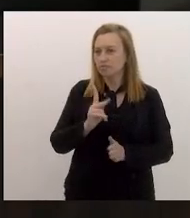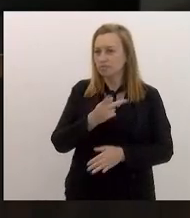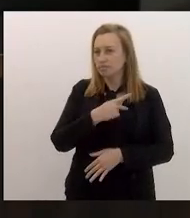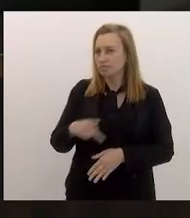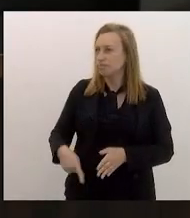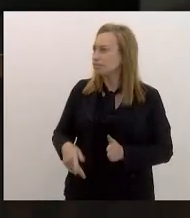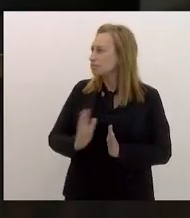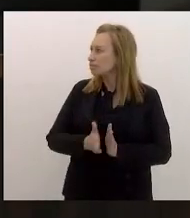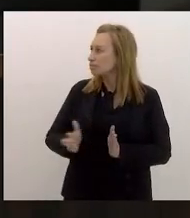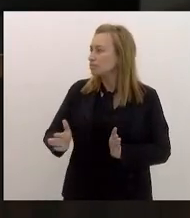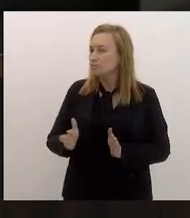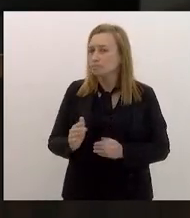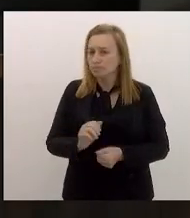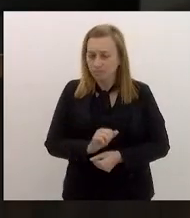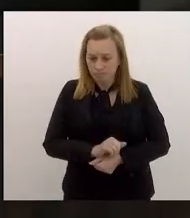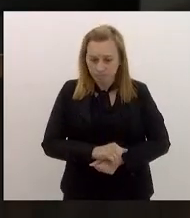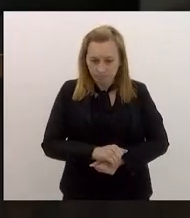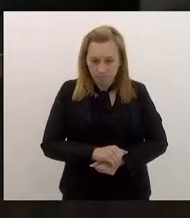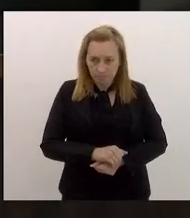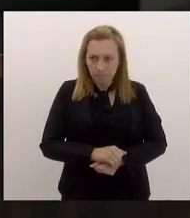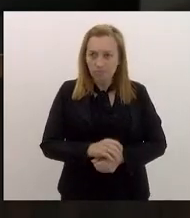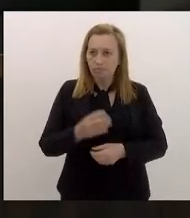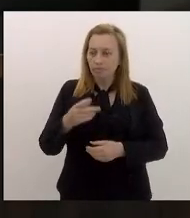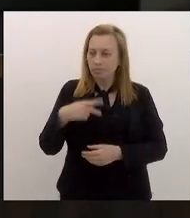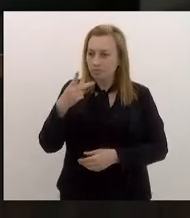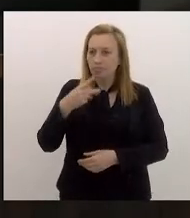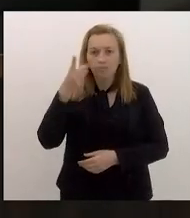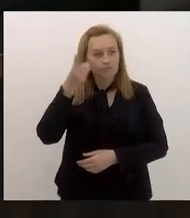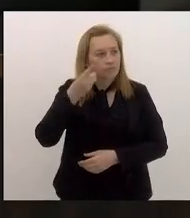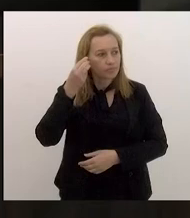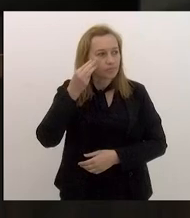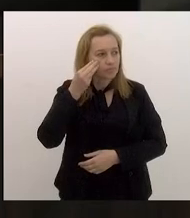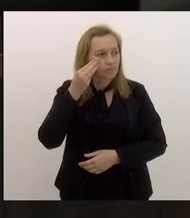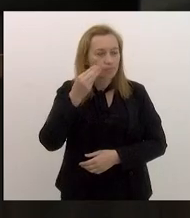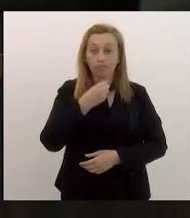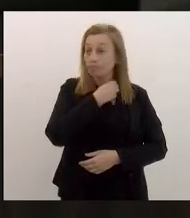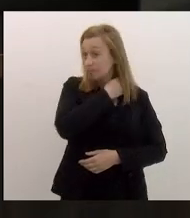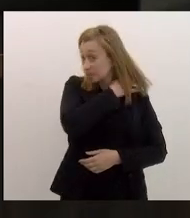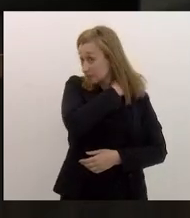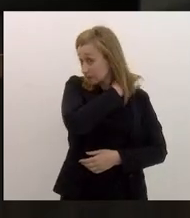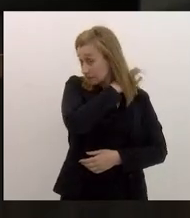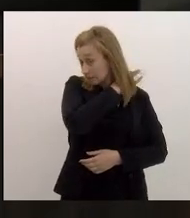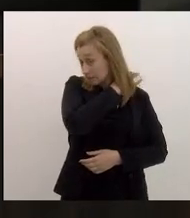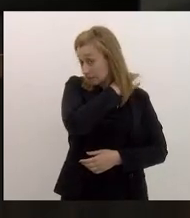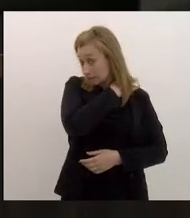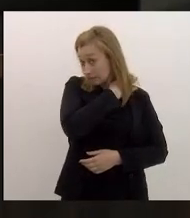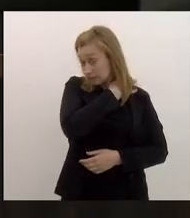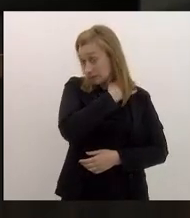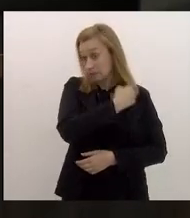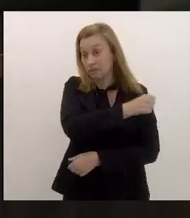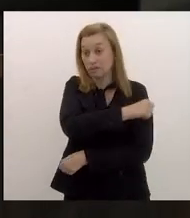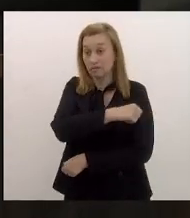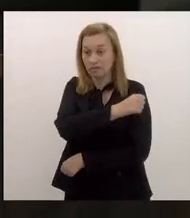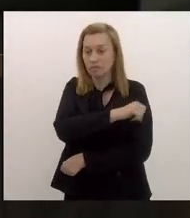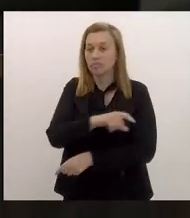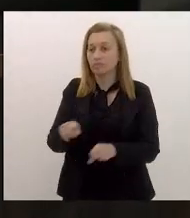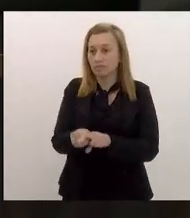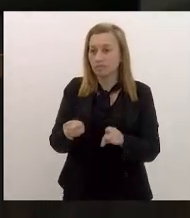A presidência concede a palavra à deputada Mônica. Deputada da enfermeira também pediu, deputada?